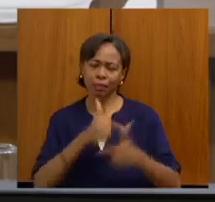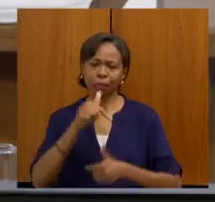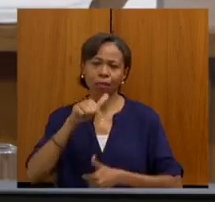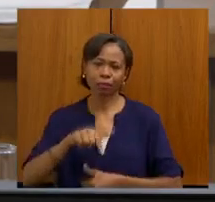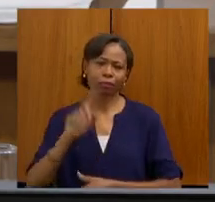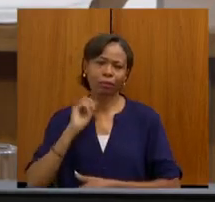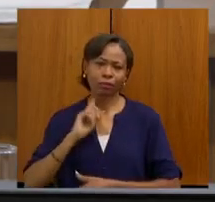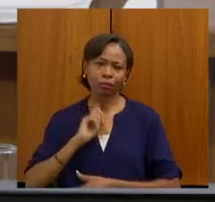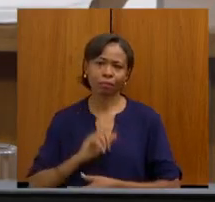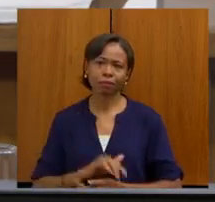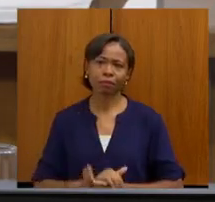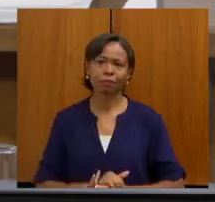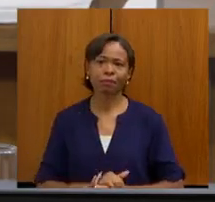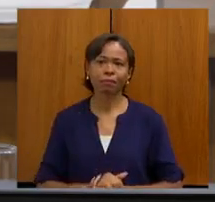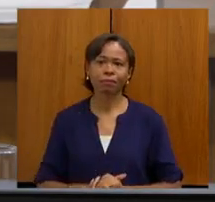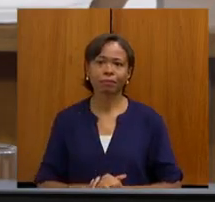Gerais.